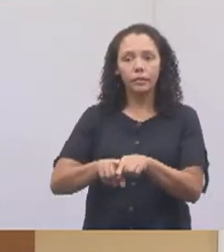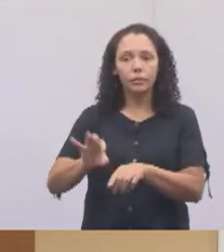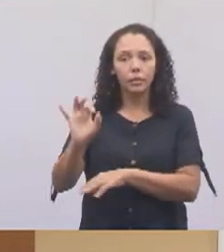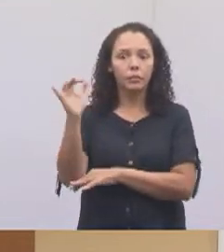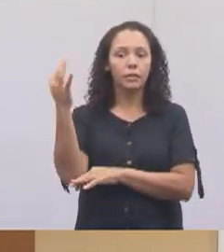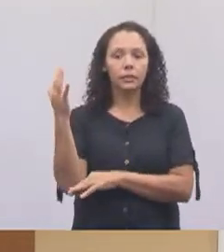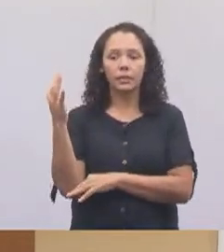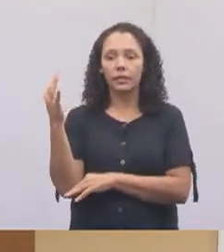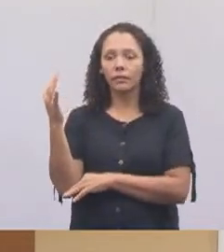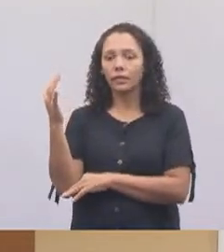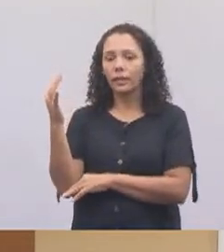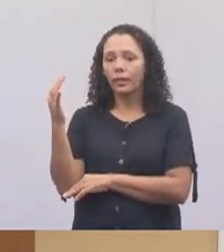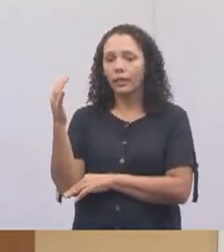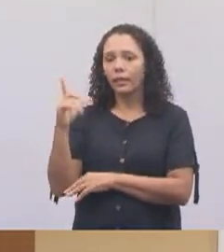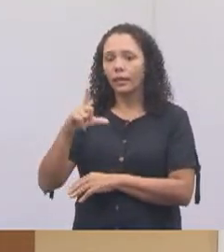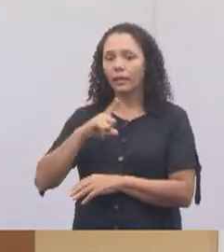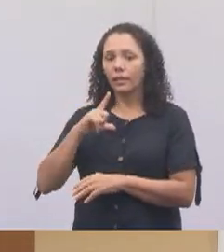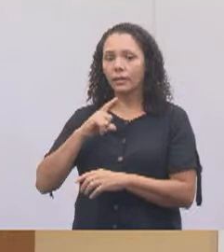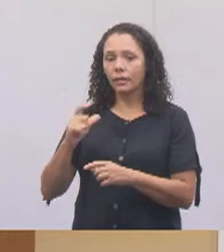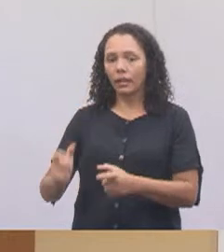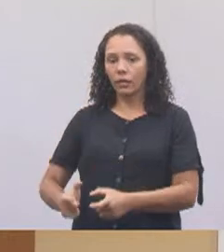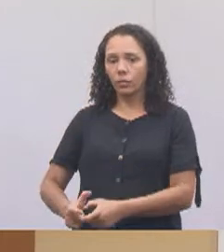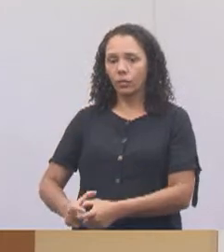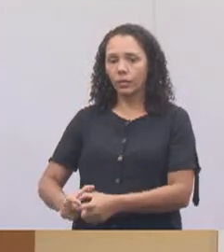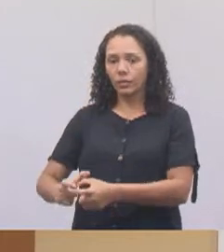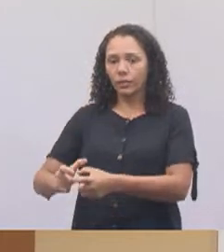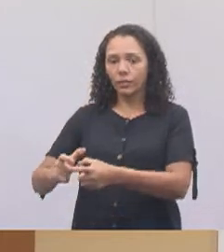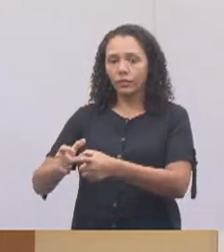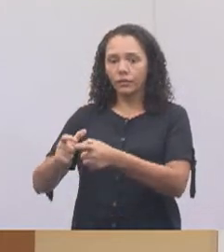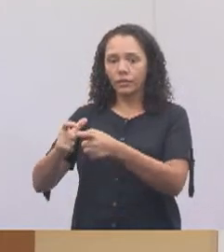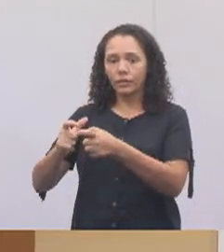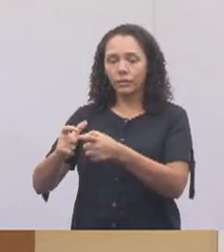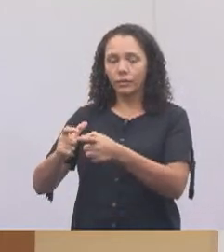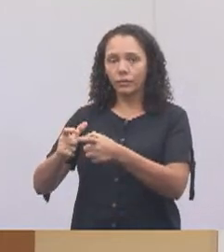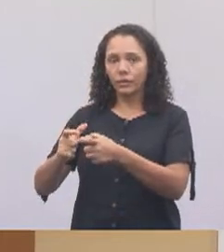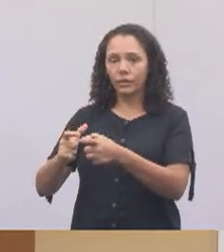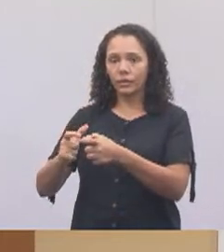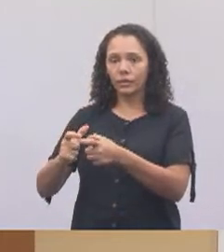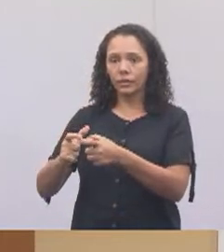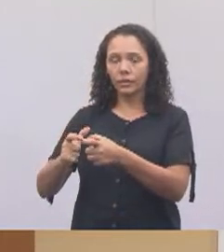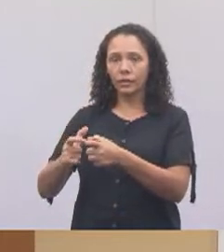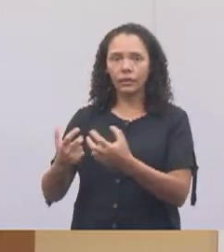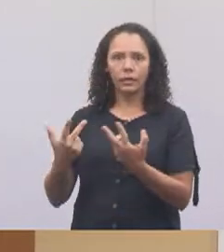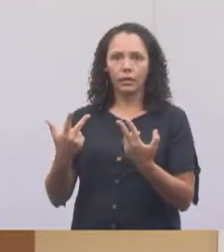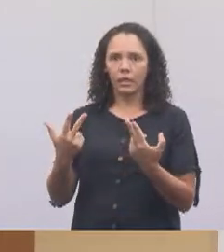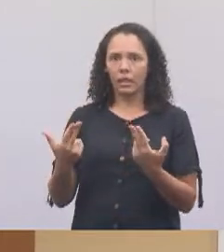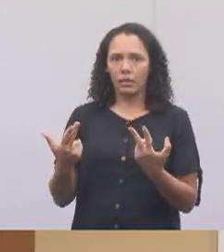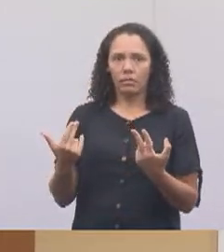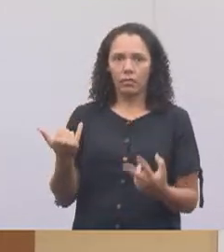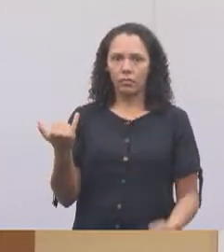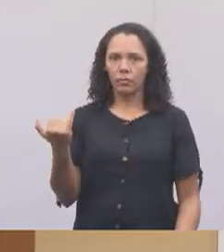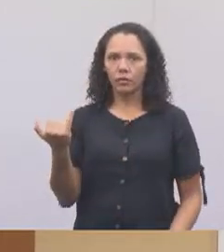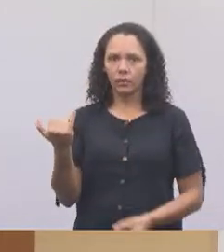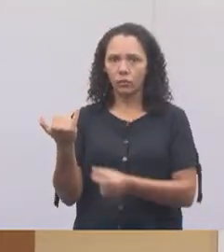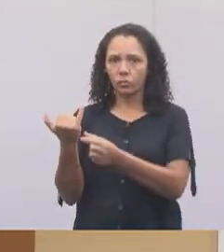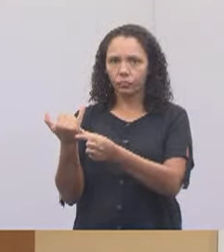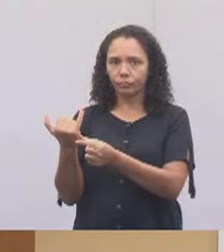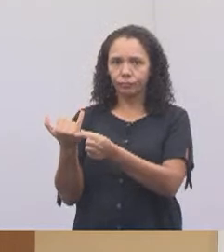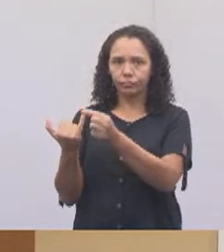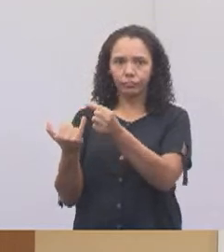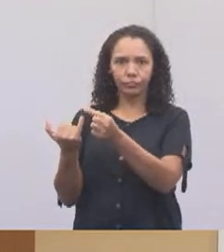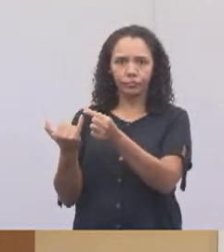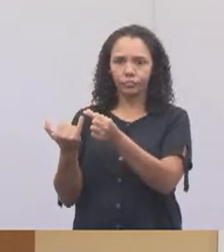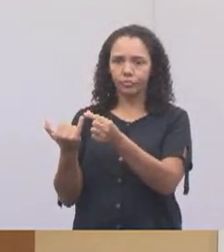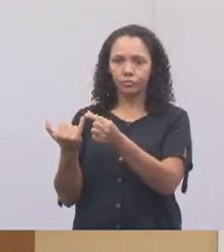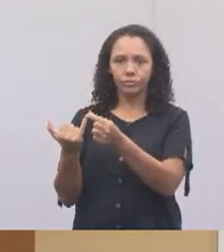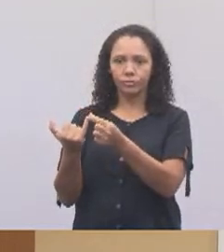tem uma finura de caule, como eu já falei aqui, vou repetir, da finura do meu dedo. Eu não consigo ver,